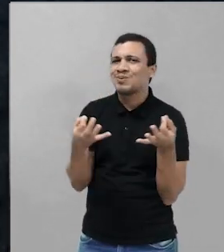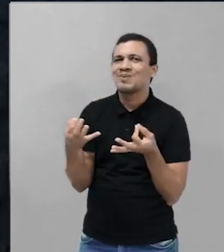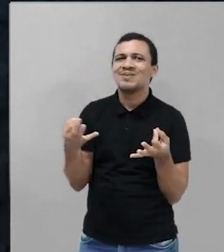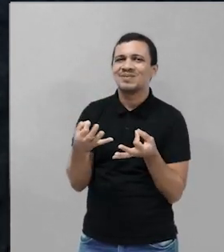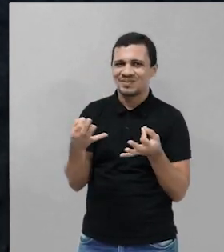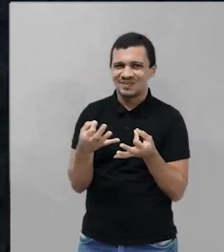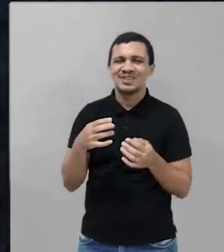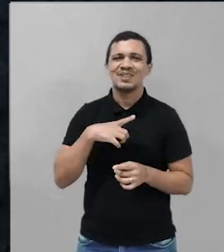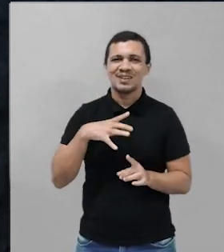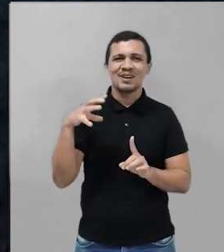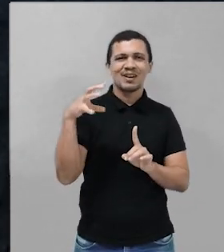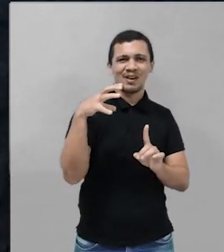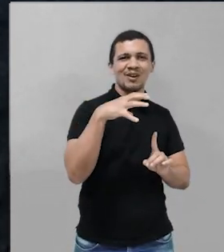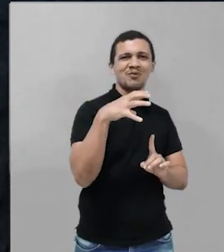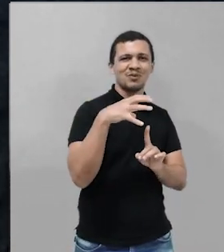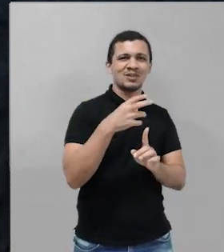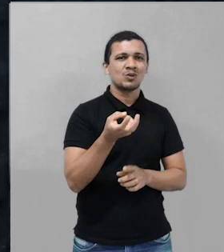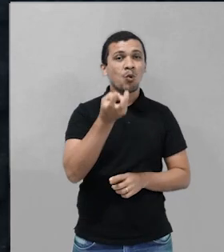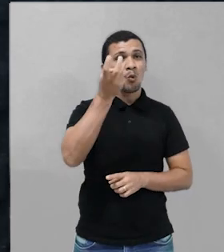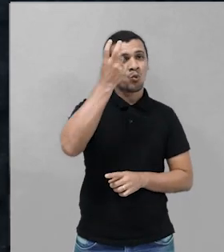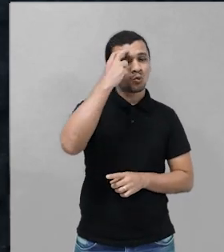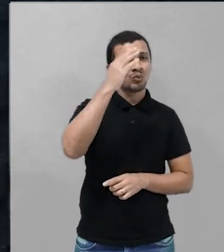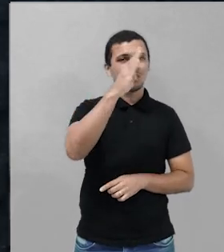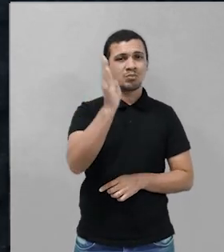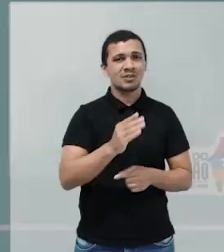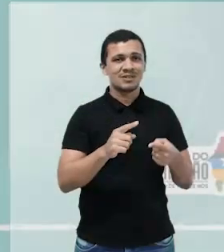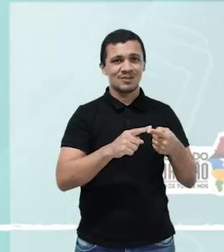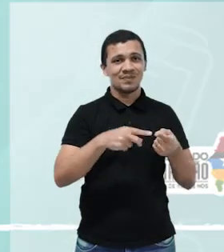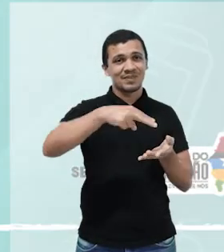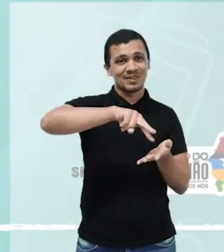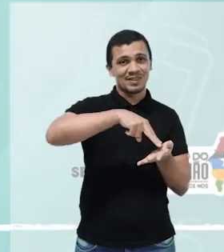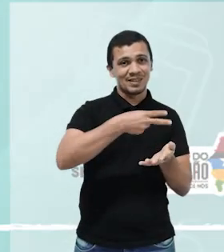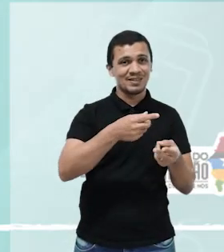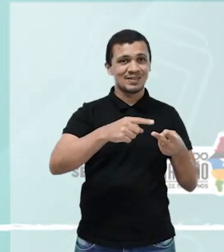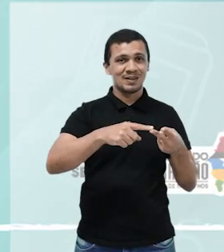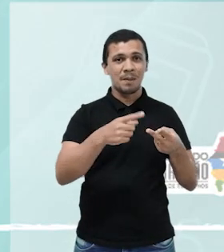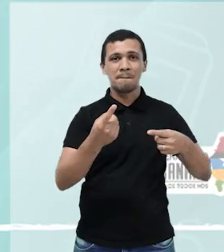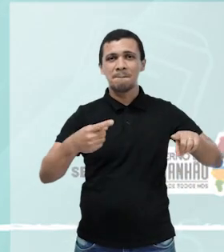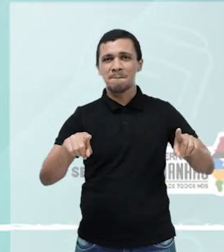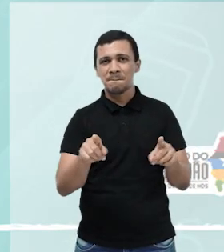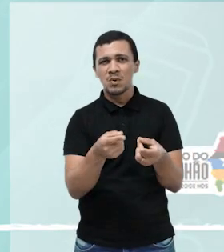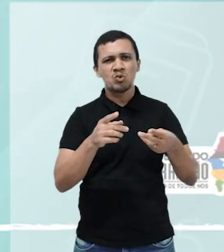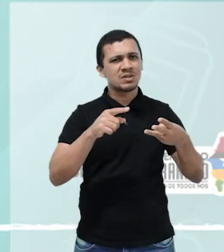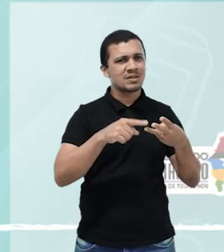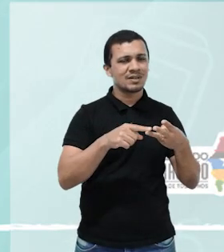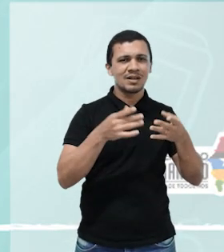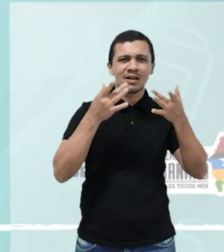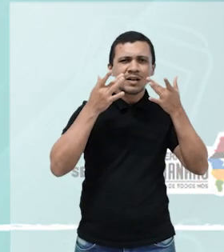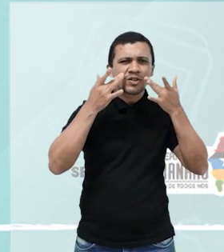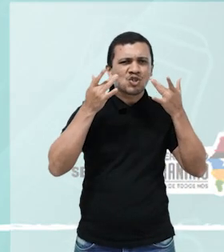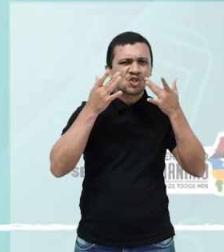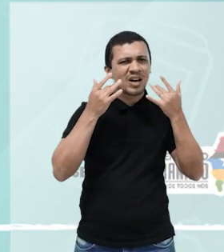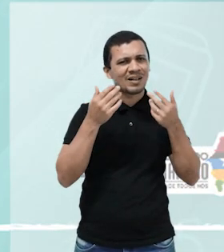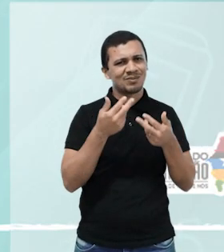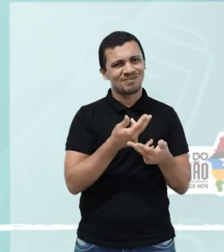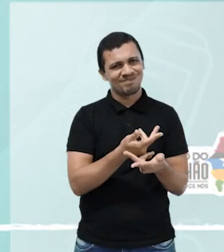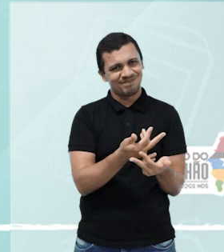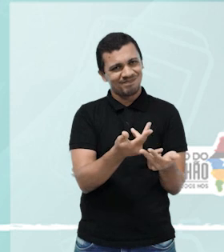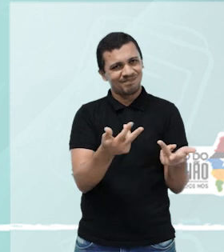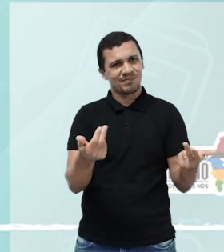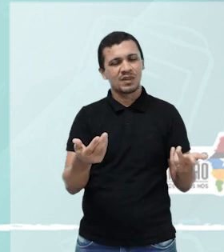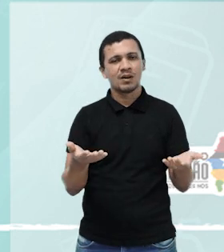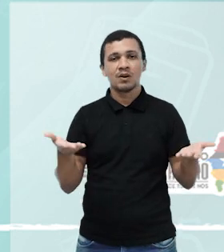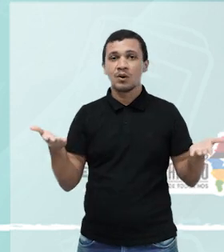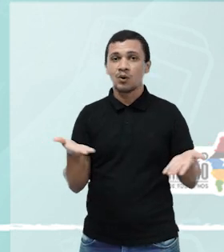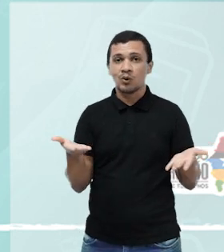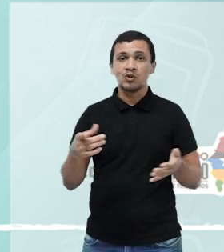diretamente no nosso processo cultural de dança, música, teatro, entre outras coisas. Atualmente, a gente